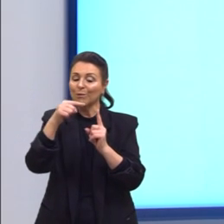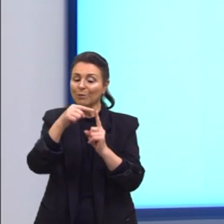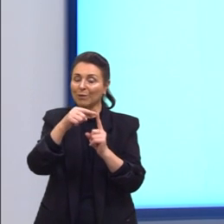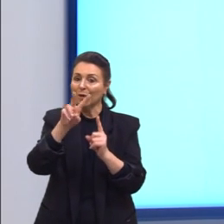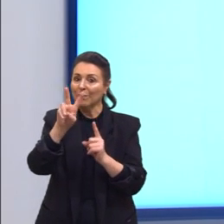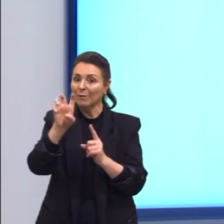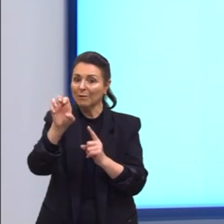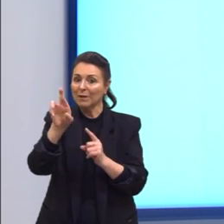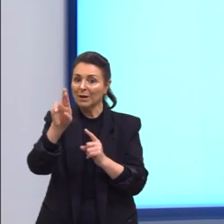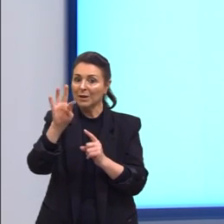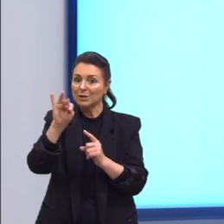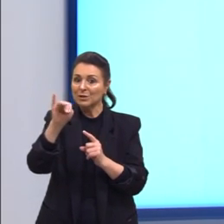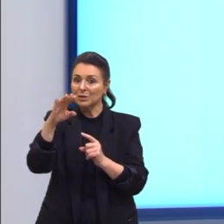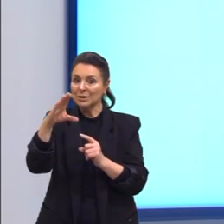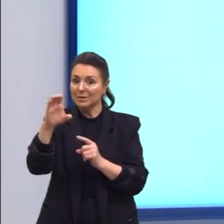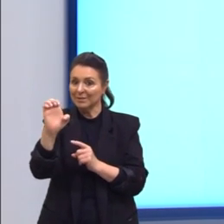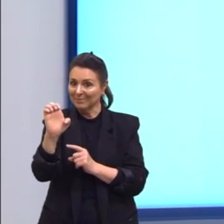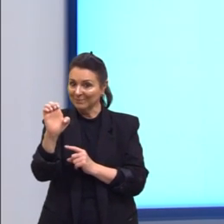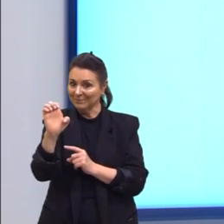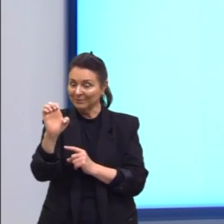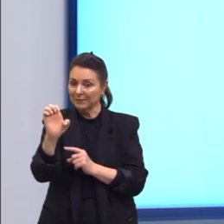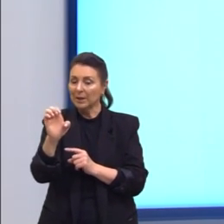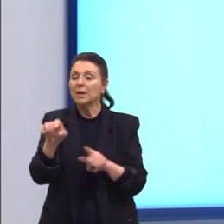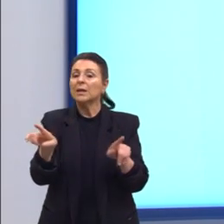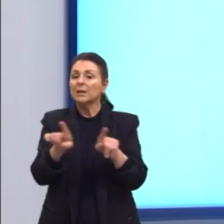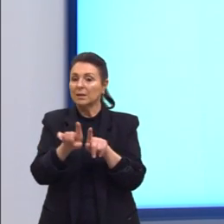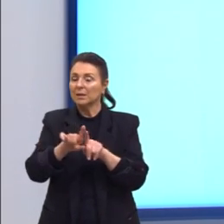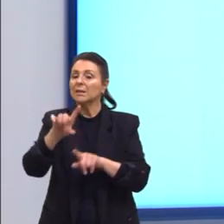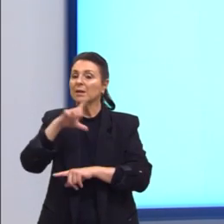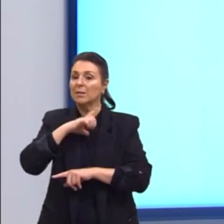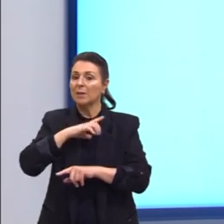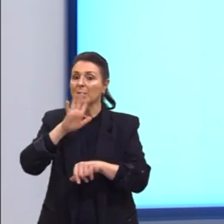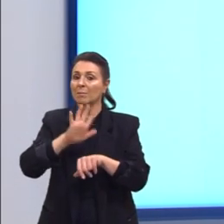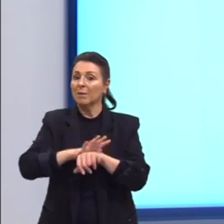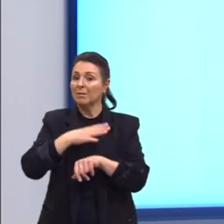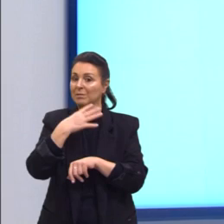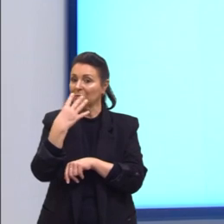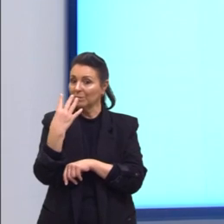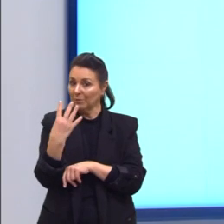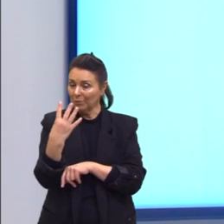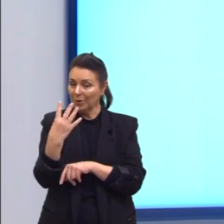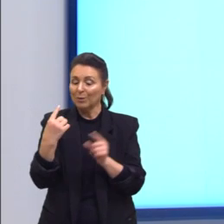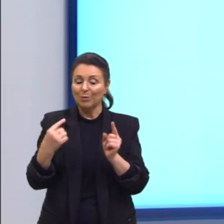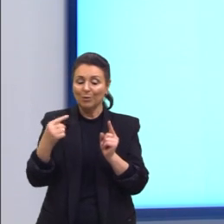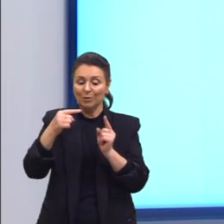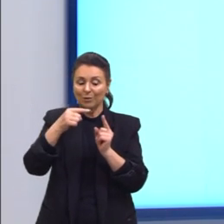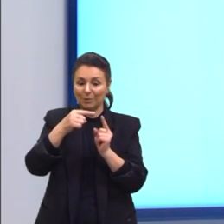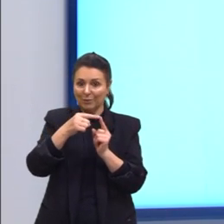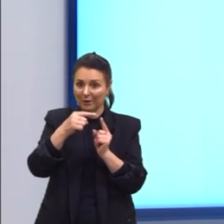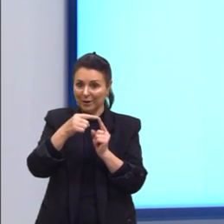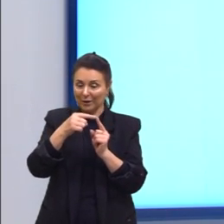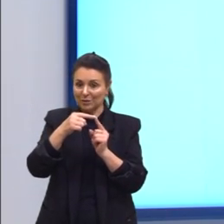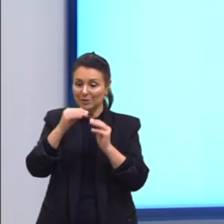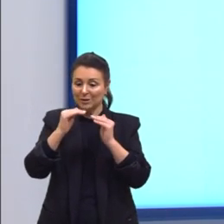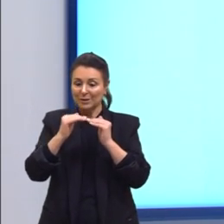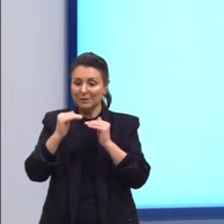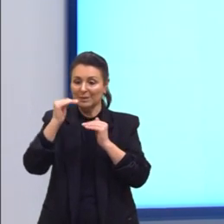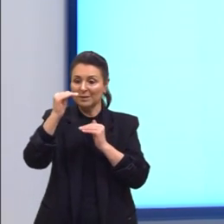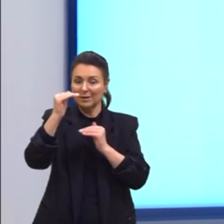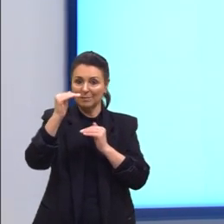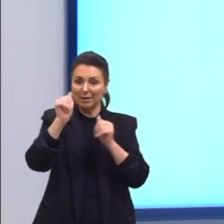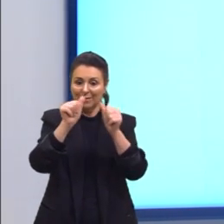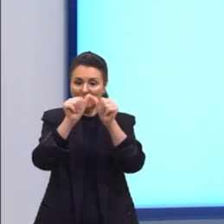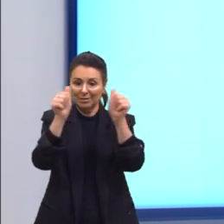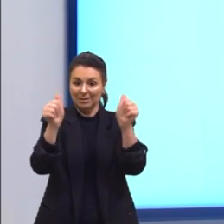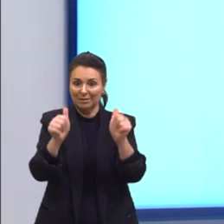apoiada. Assim como existe mais quatro vértices na parte superior da figura. Esses